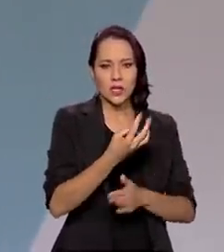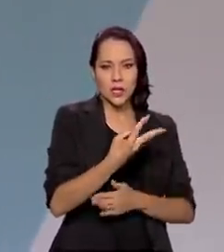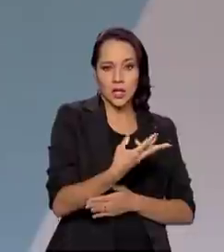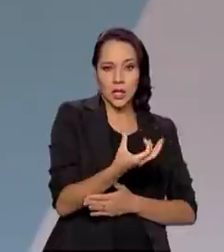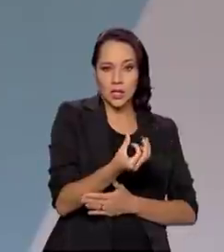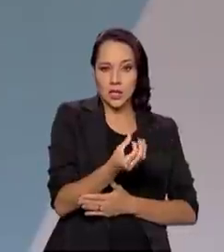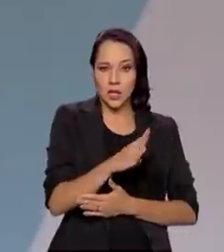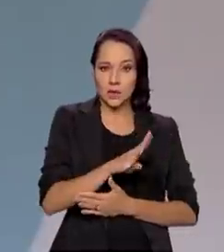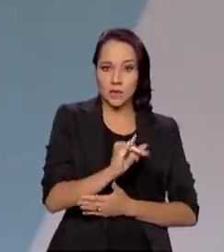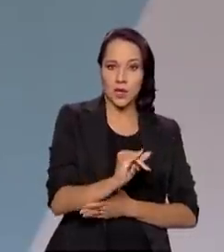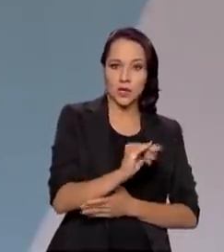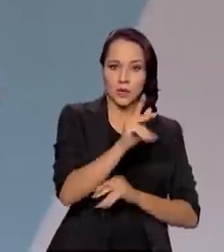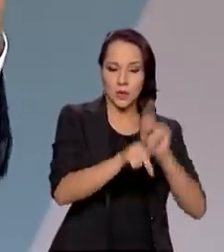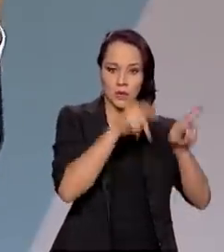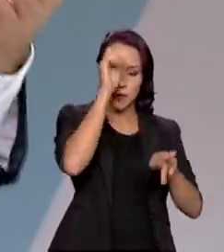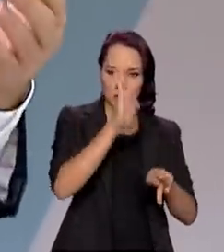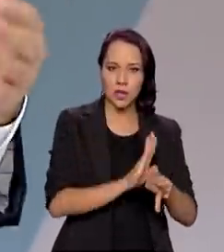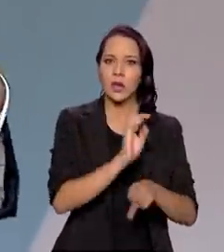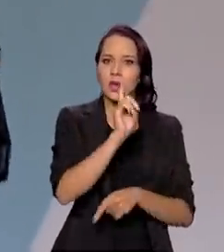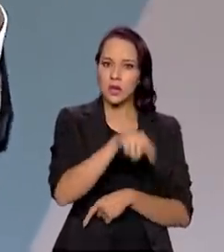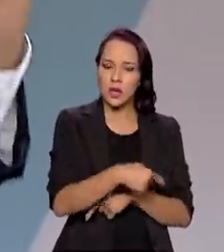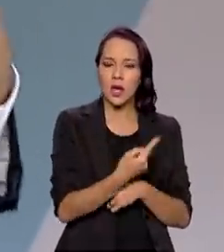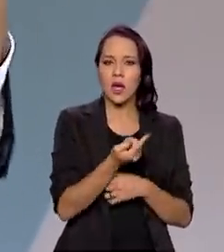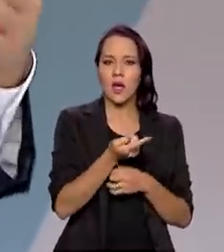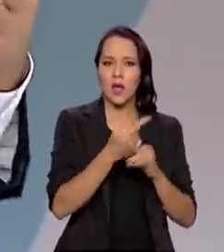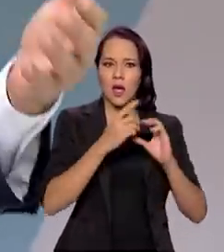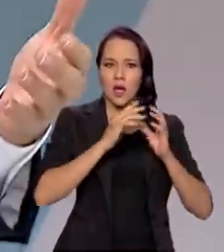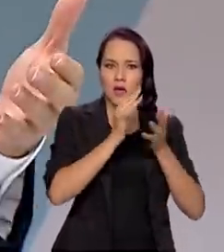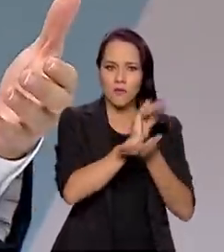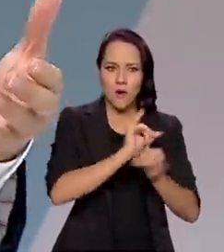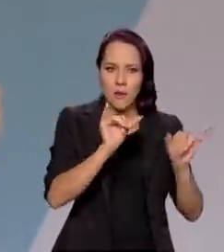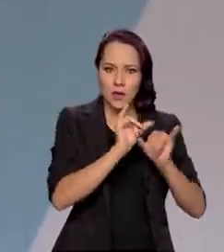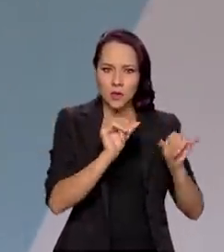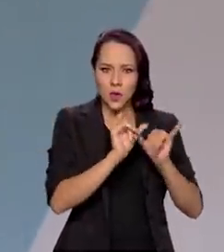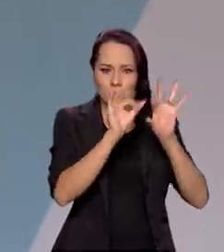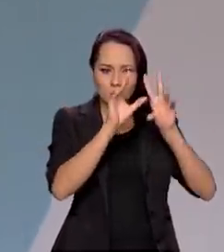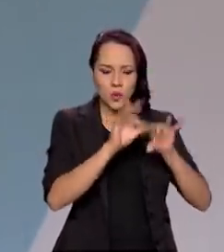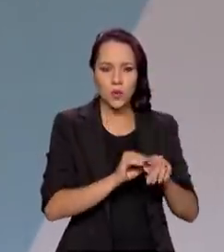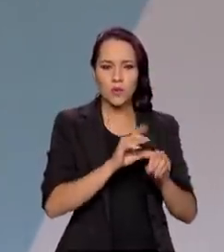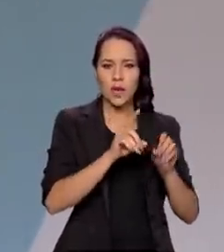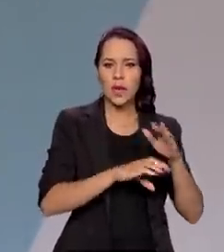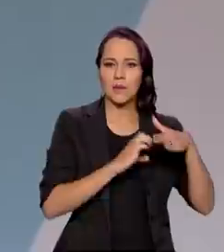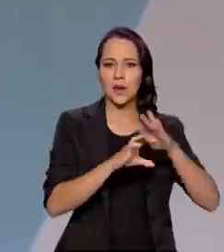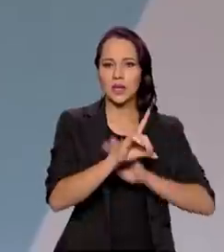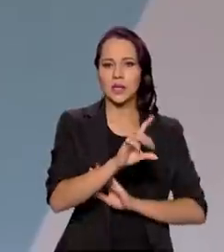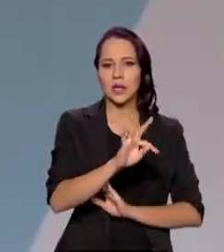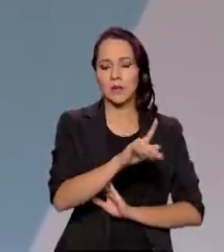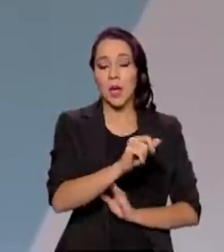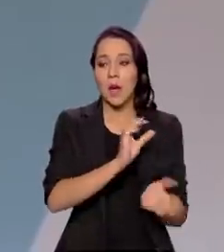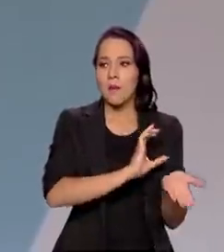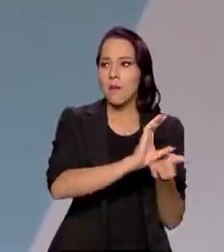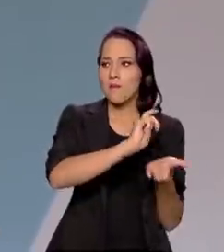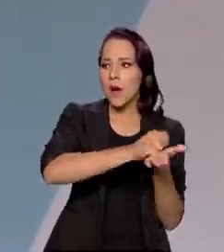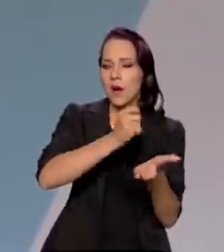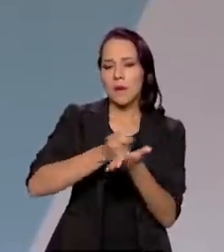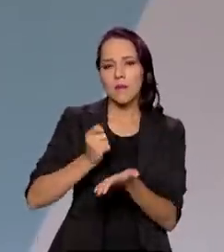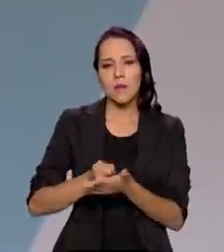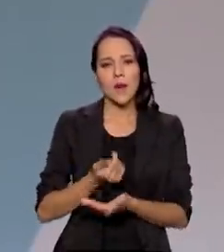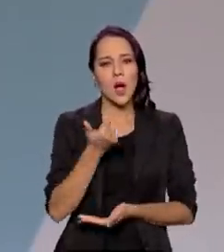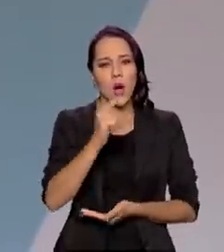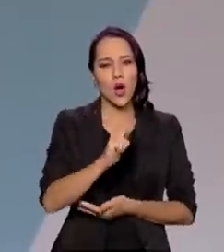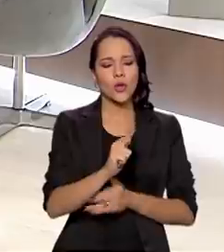milhões de brasileiros que é processada, que são processadas pela Dataprev. Ela paga outros benefícios